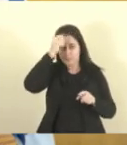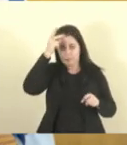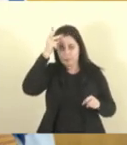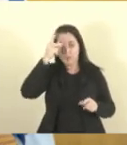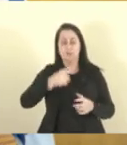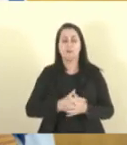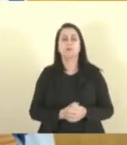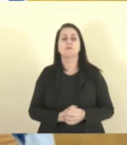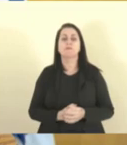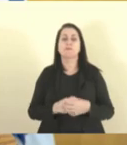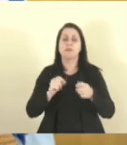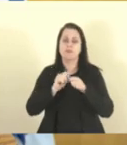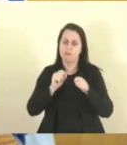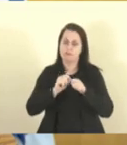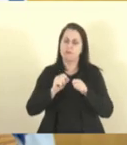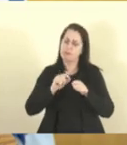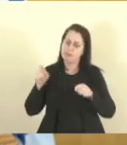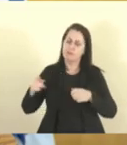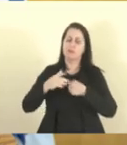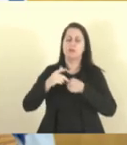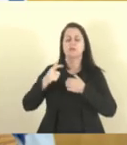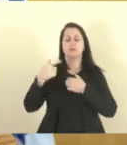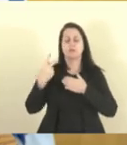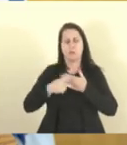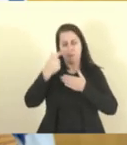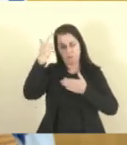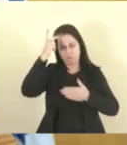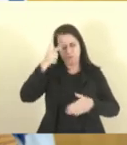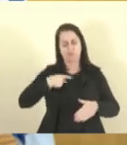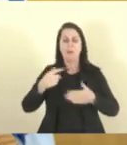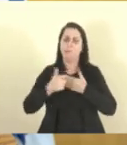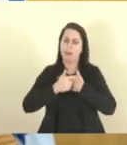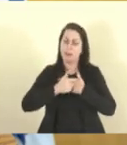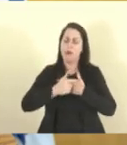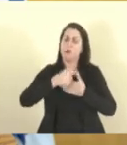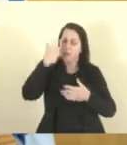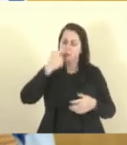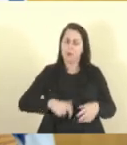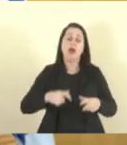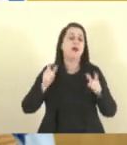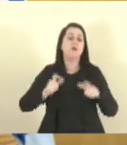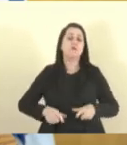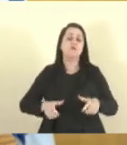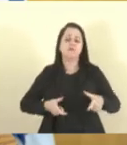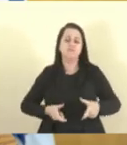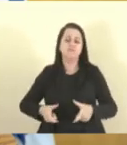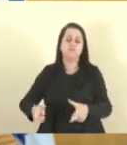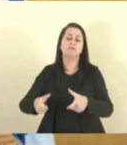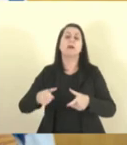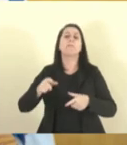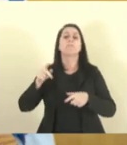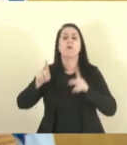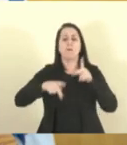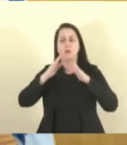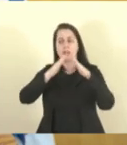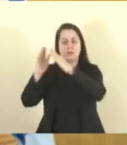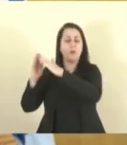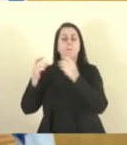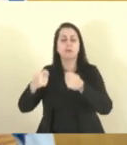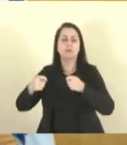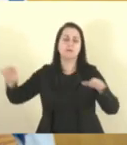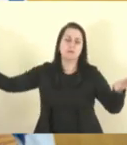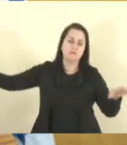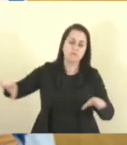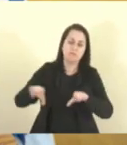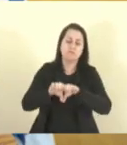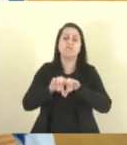façam a sua parte aonde tem rede de esgoto, solicitar que a população ligue para que